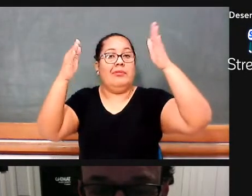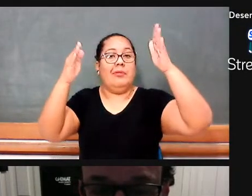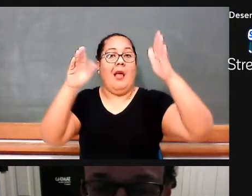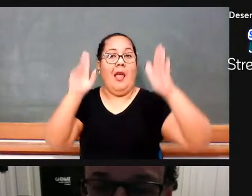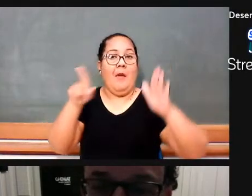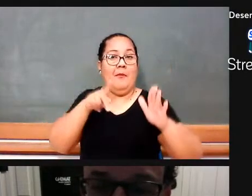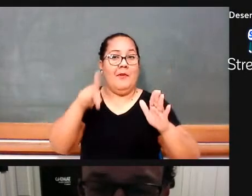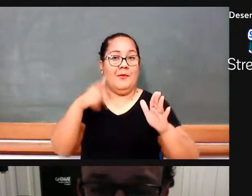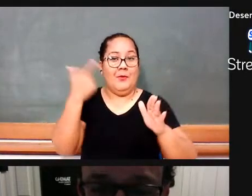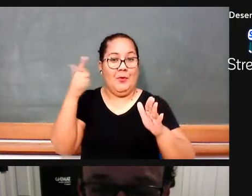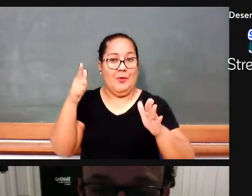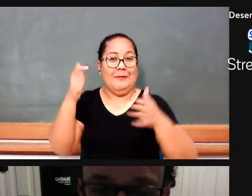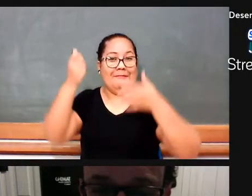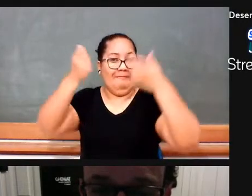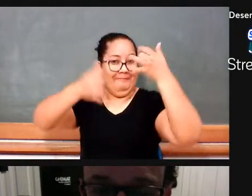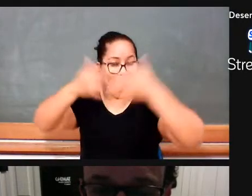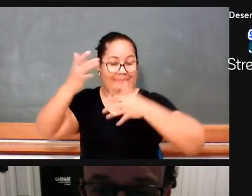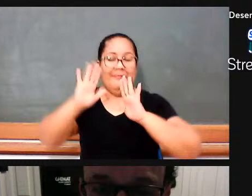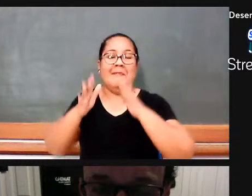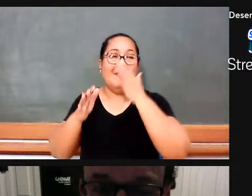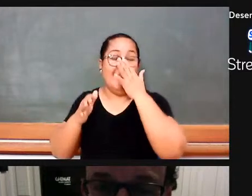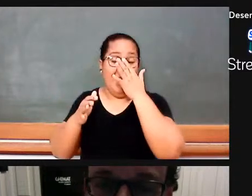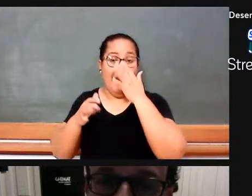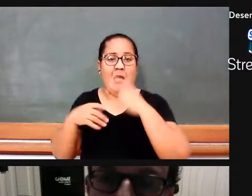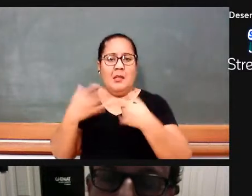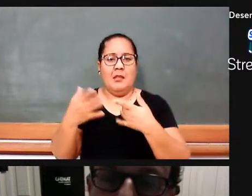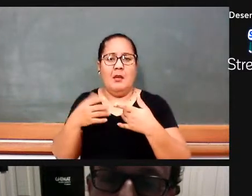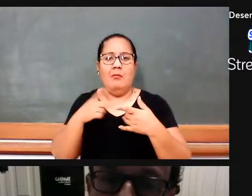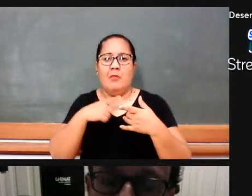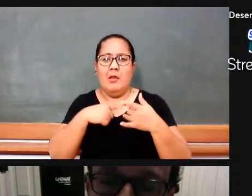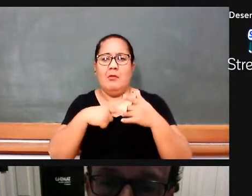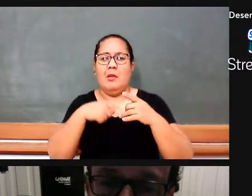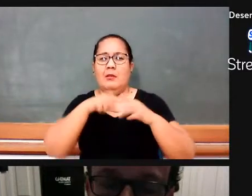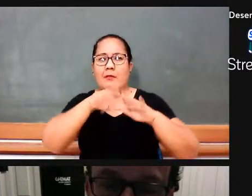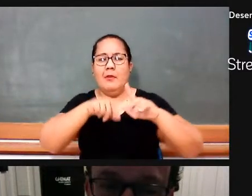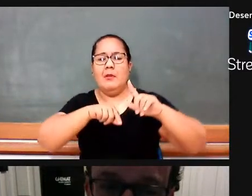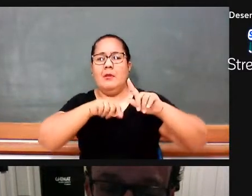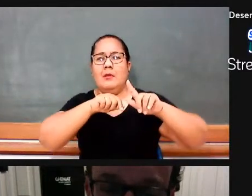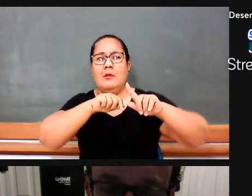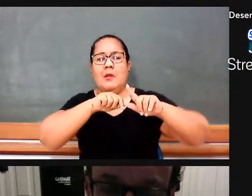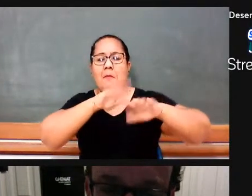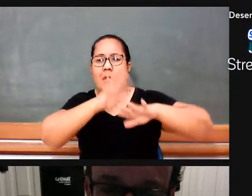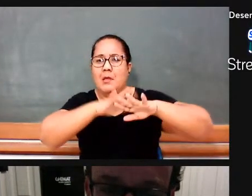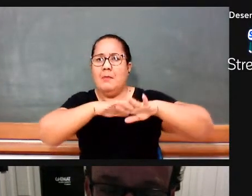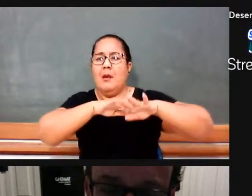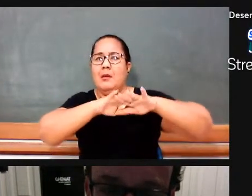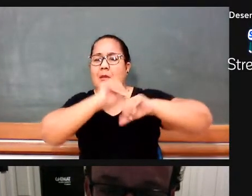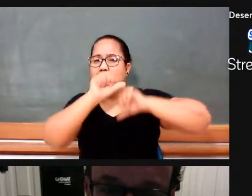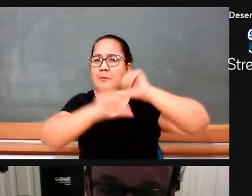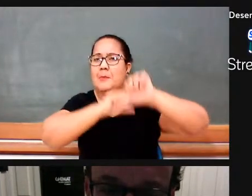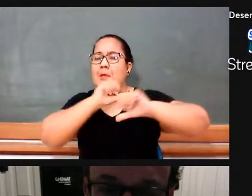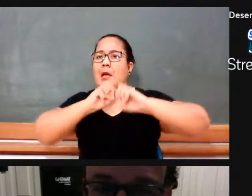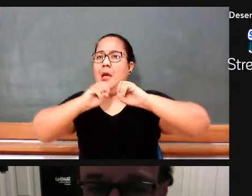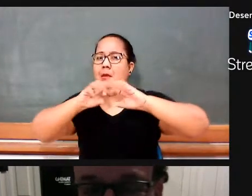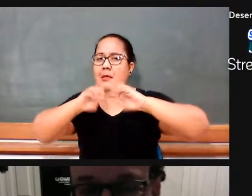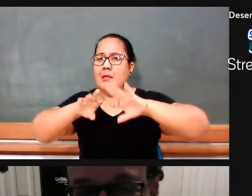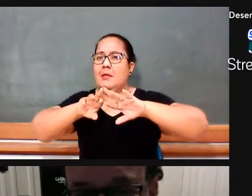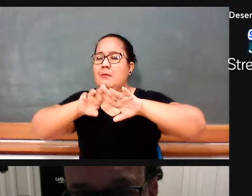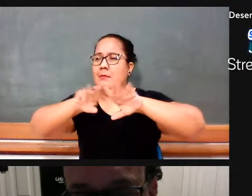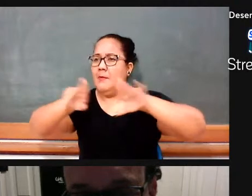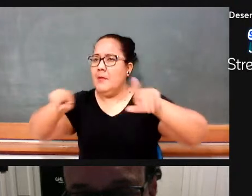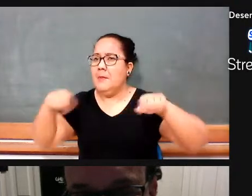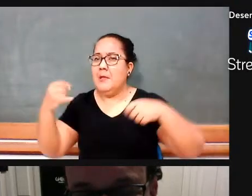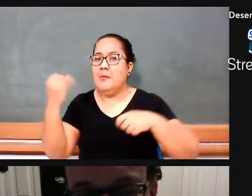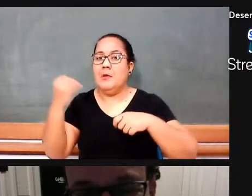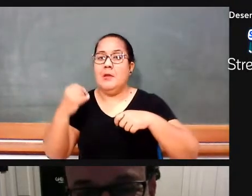em outros trabalhos, os projetos de melhoria do ensino na matemática tendem ao fracasso, nós